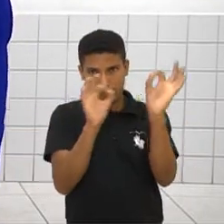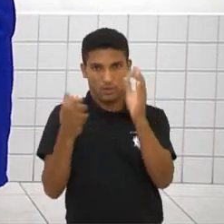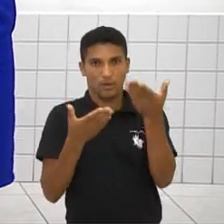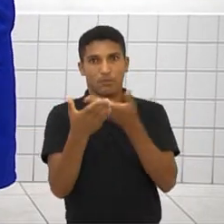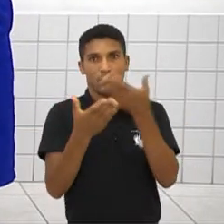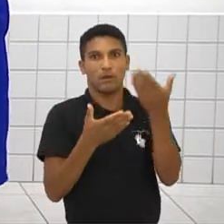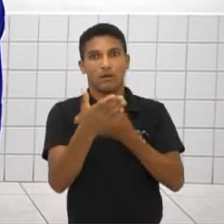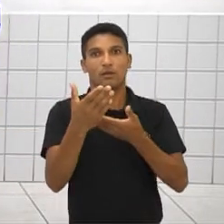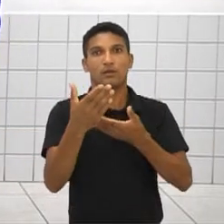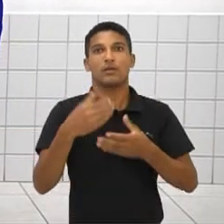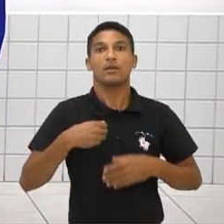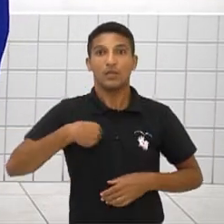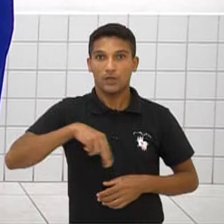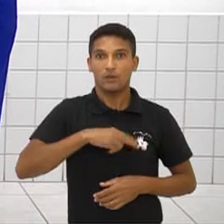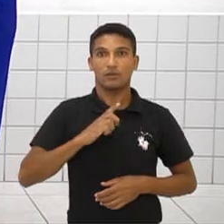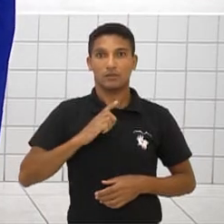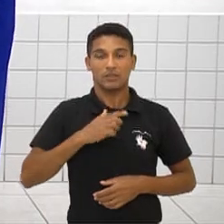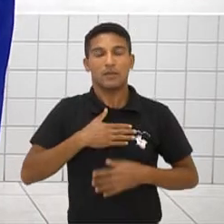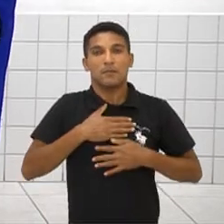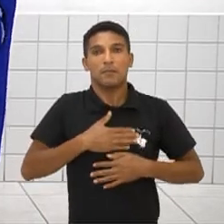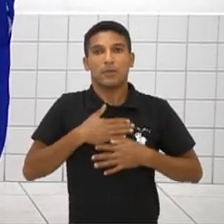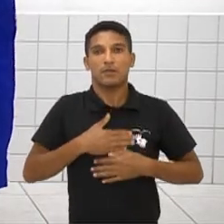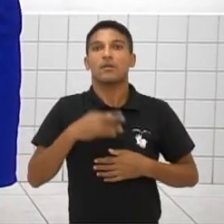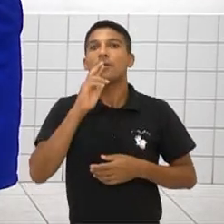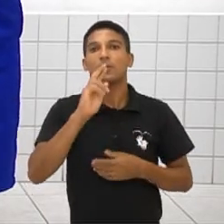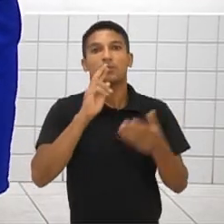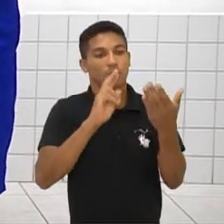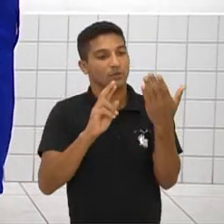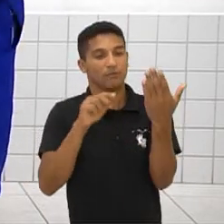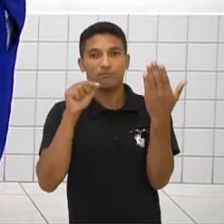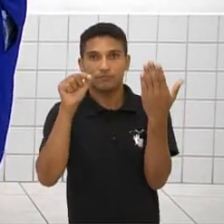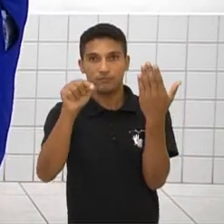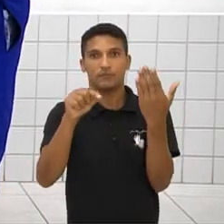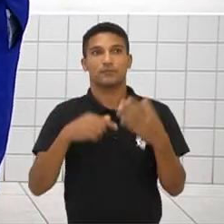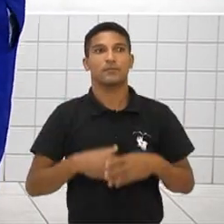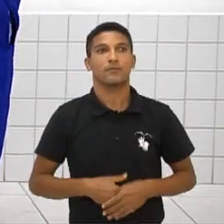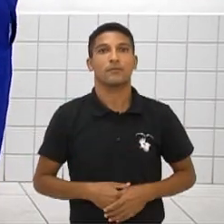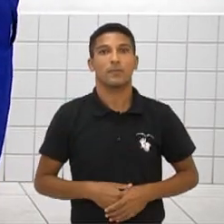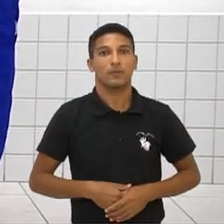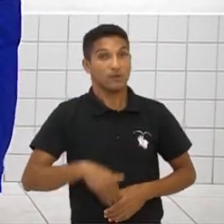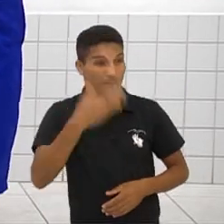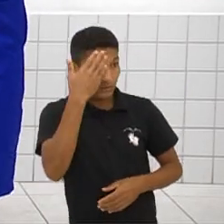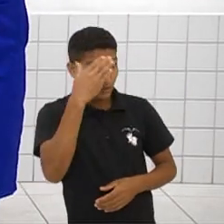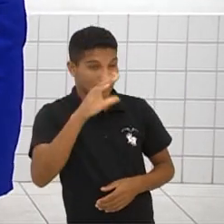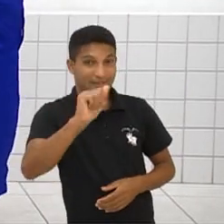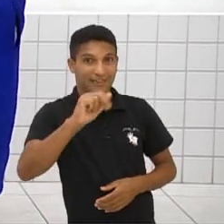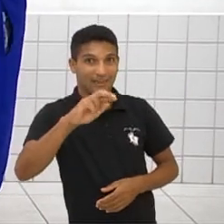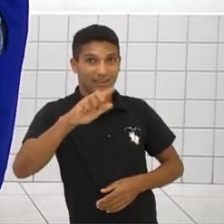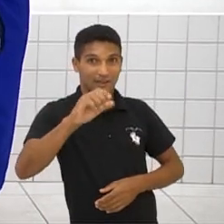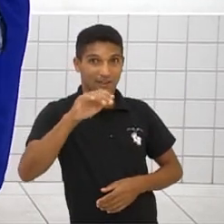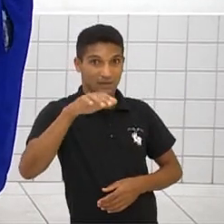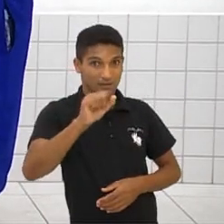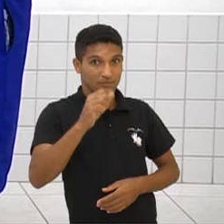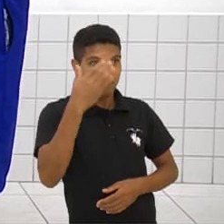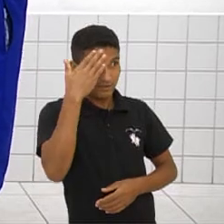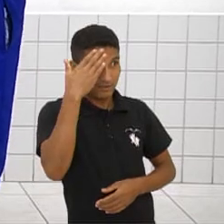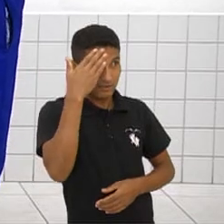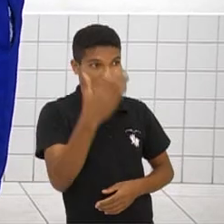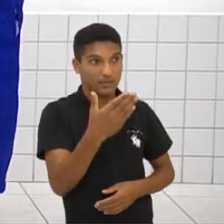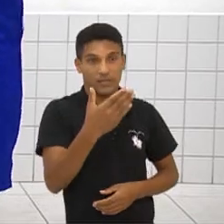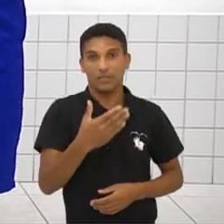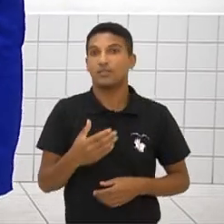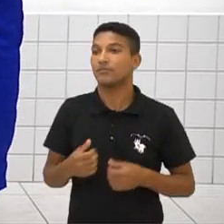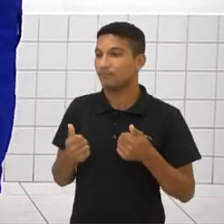toda certeza nós vamos ter um grande prazer de responder. Sem sobra de dúvida. Teacher Carlos, agradeço imensamente por você fazer este